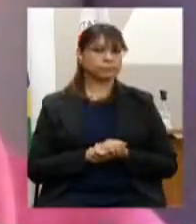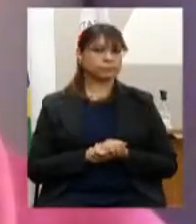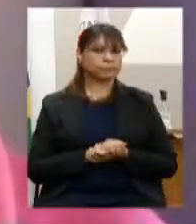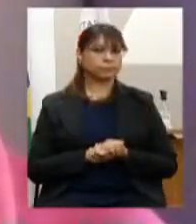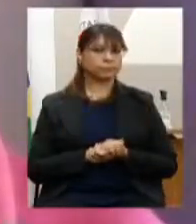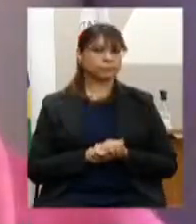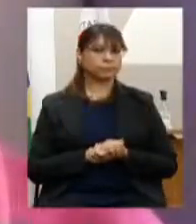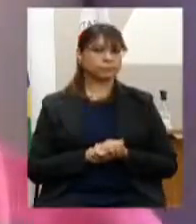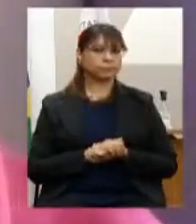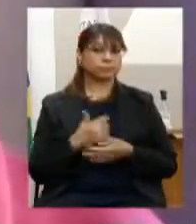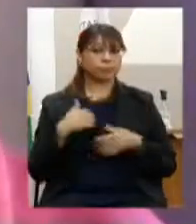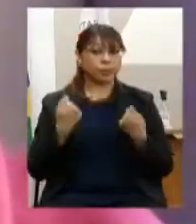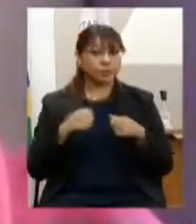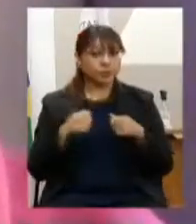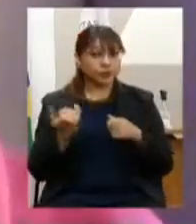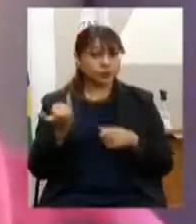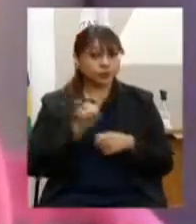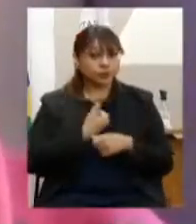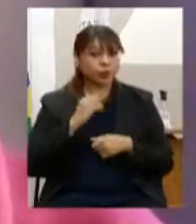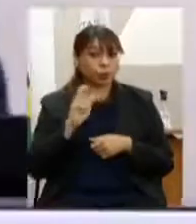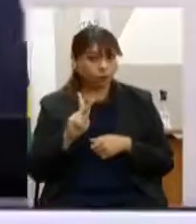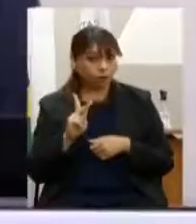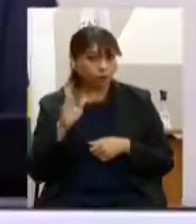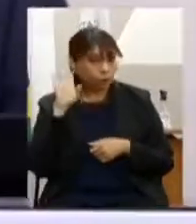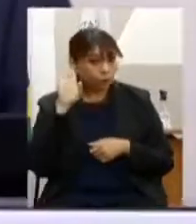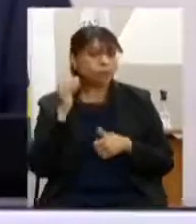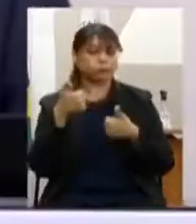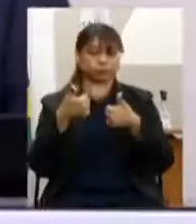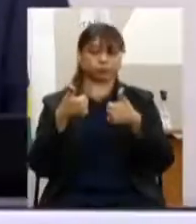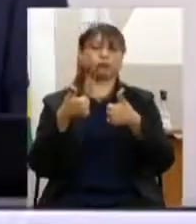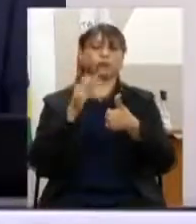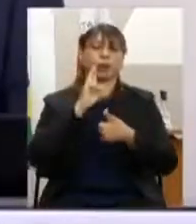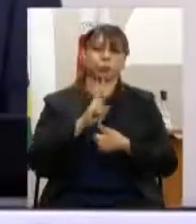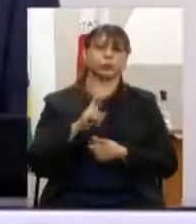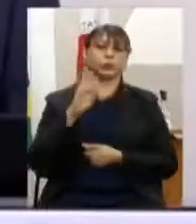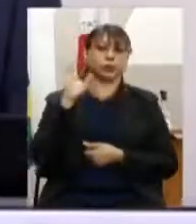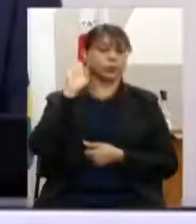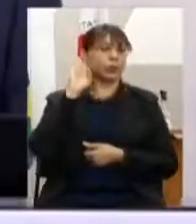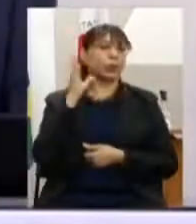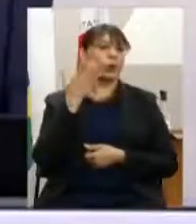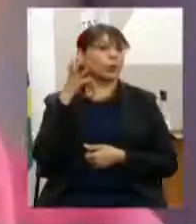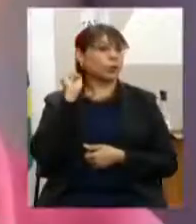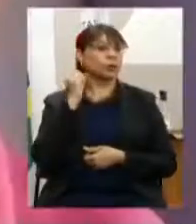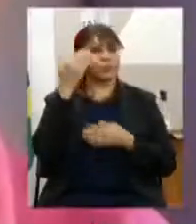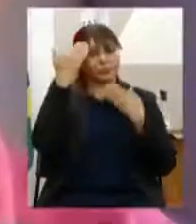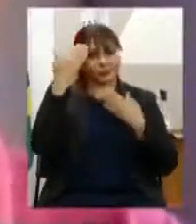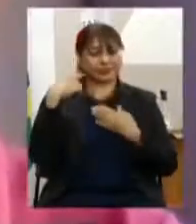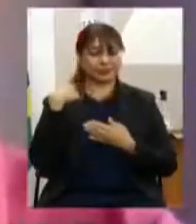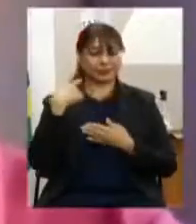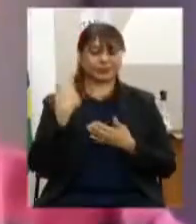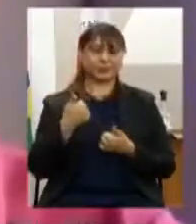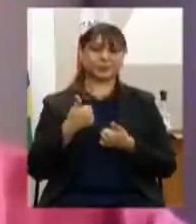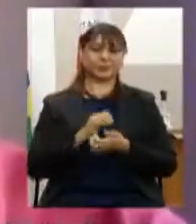Eu preciso de um ok. Estamos ouvindo, Roberto Carlos. Ah, sim. Obrigado, deputado.